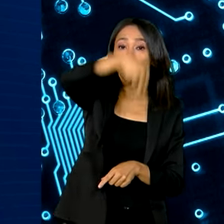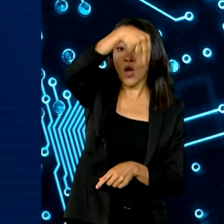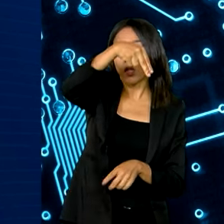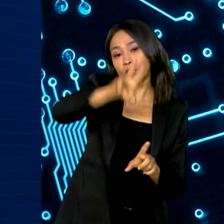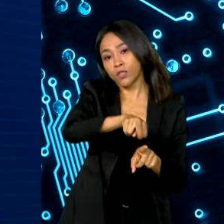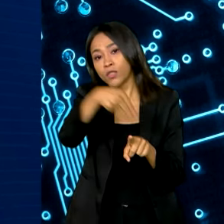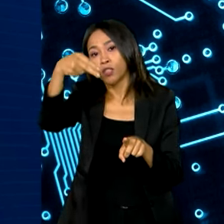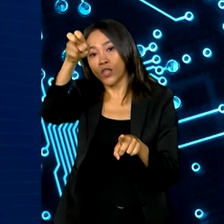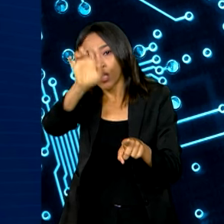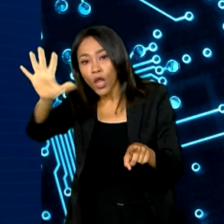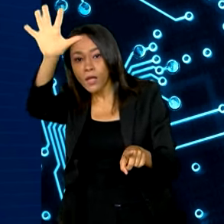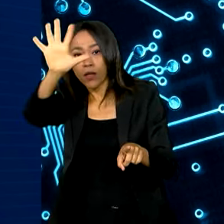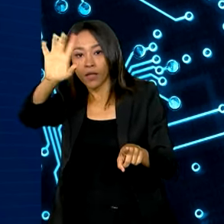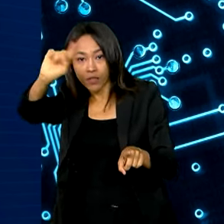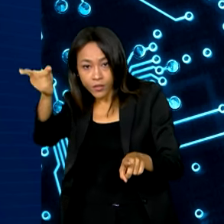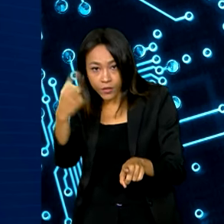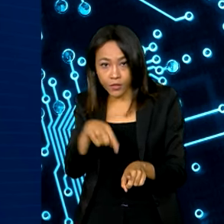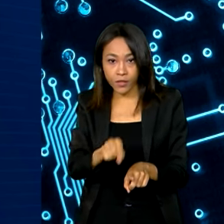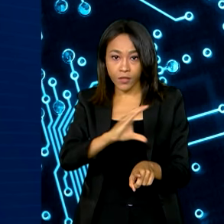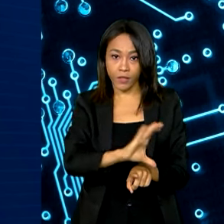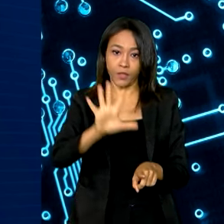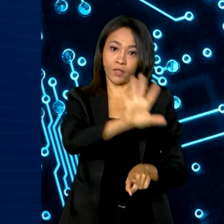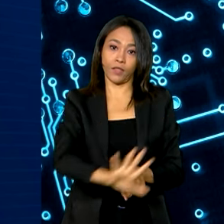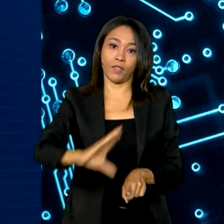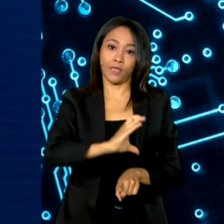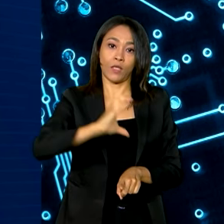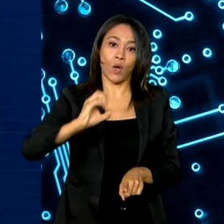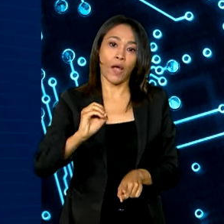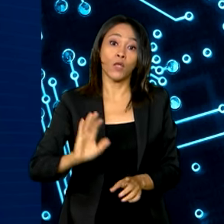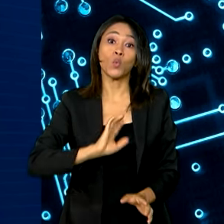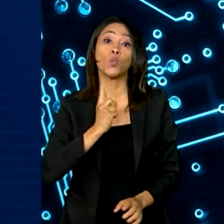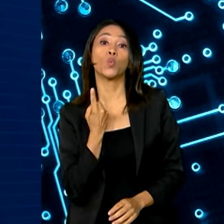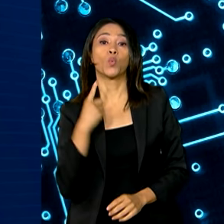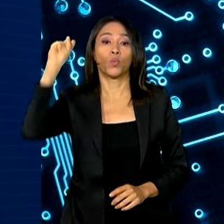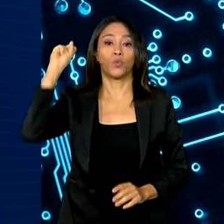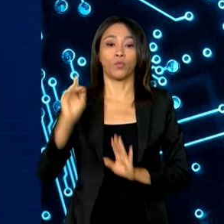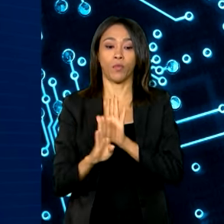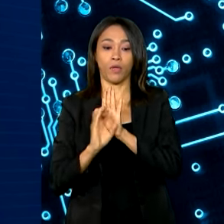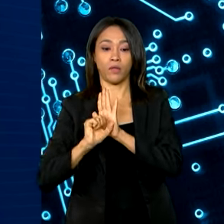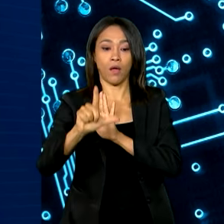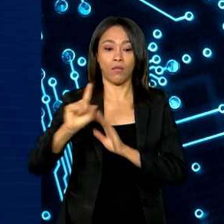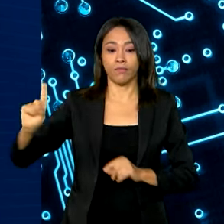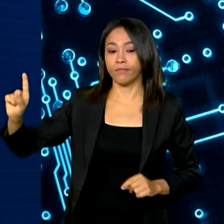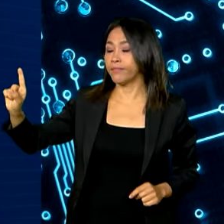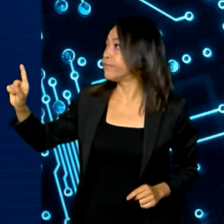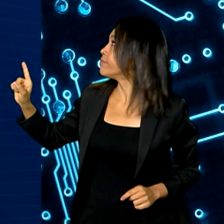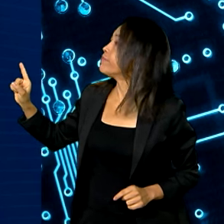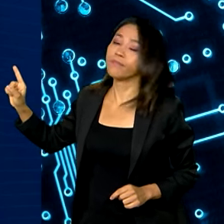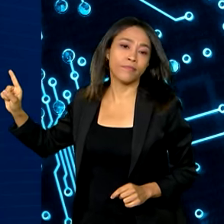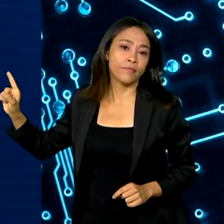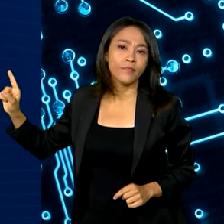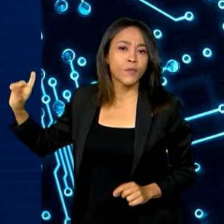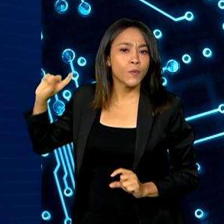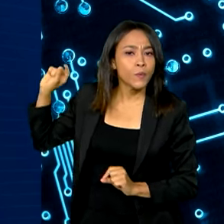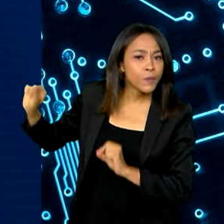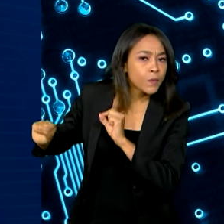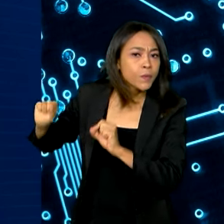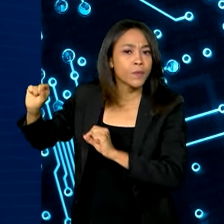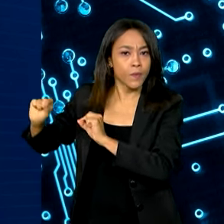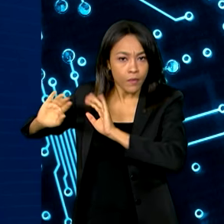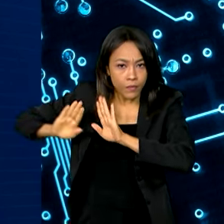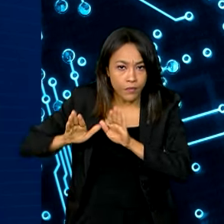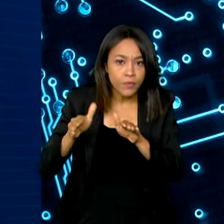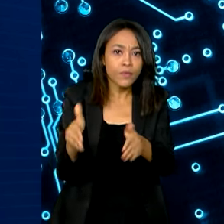nordeste e centro-oeste. O quinto e último edital é o Proinfra Regional, voltado ao